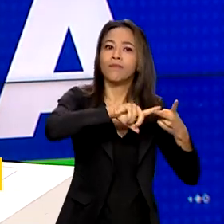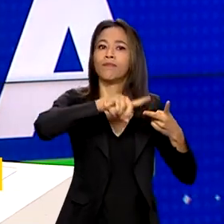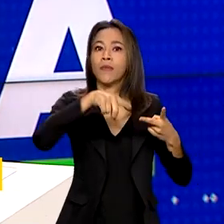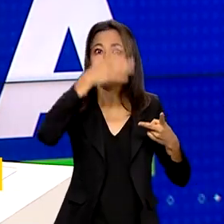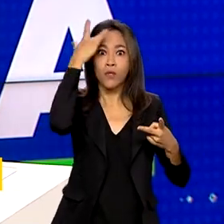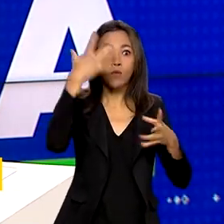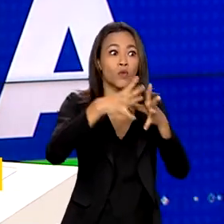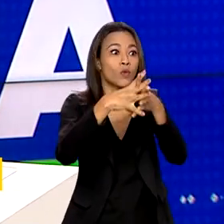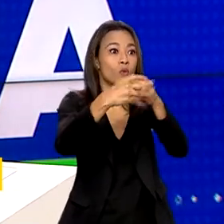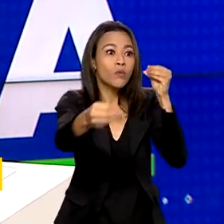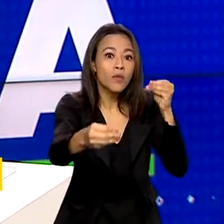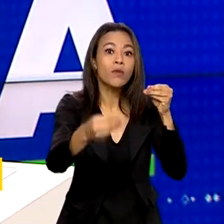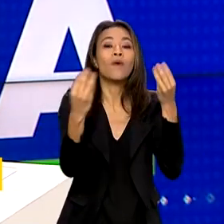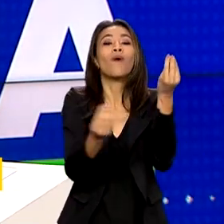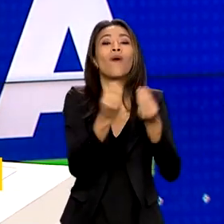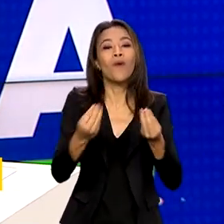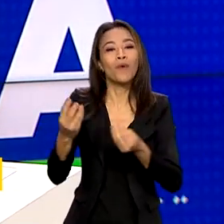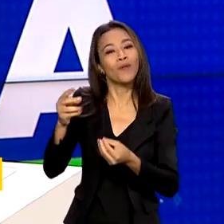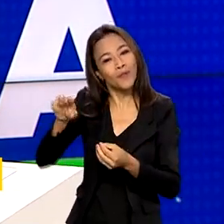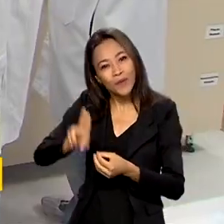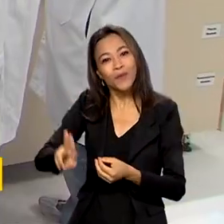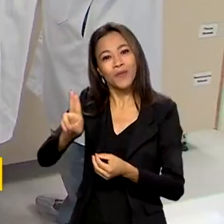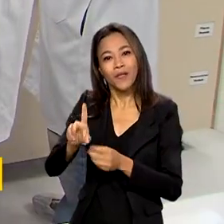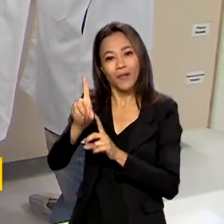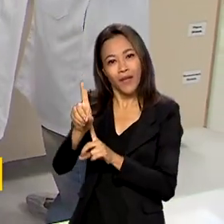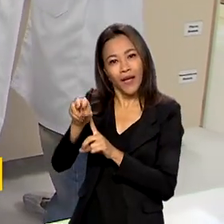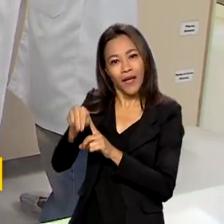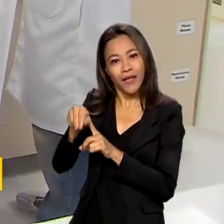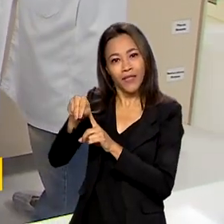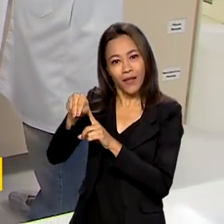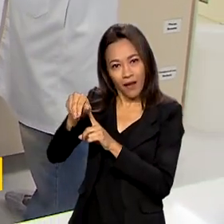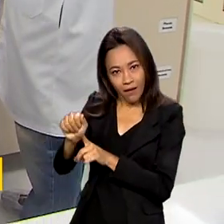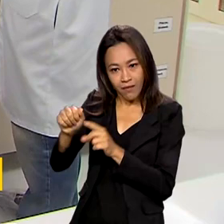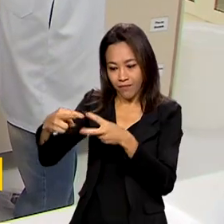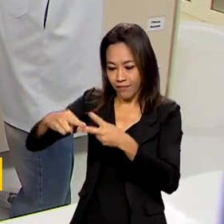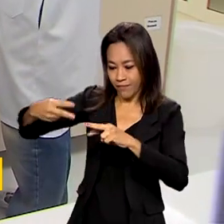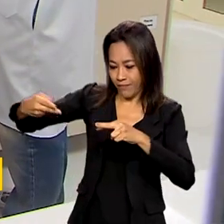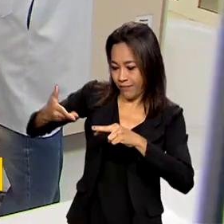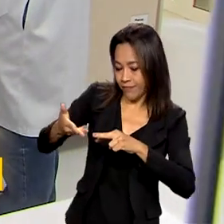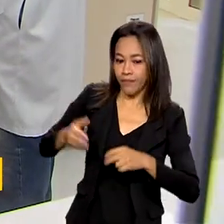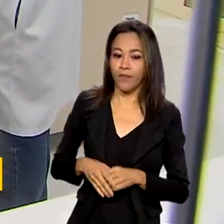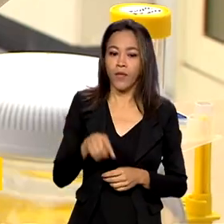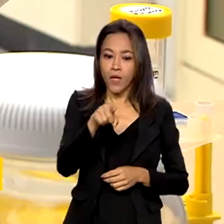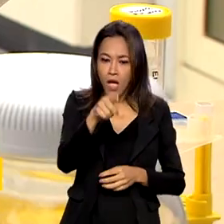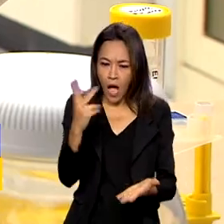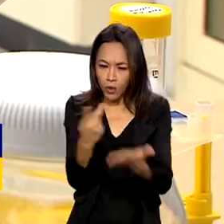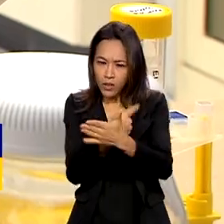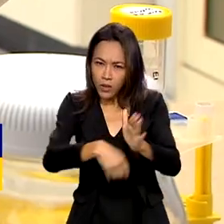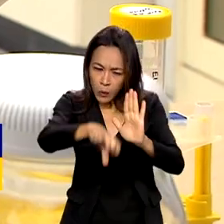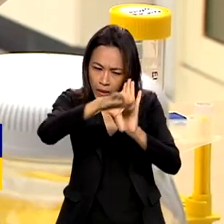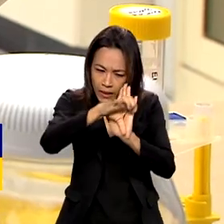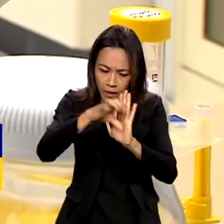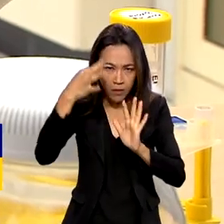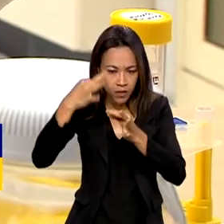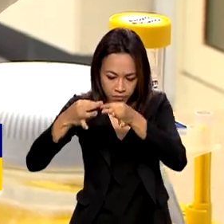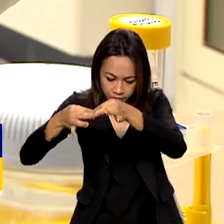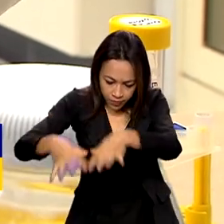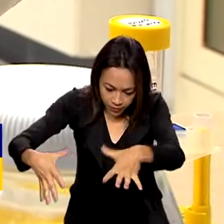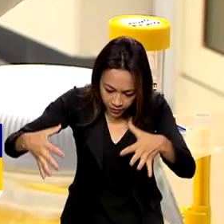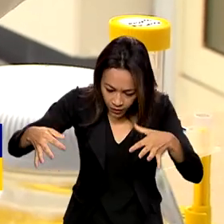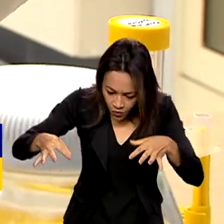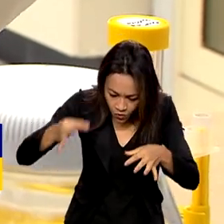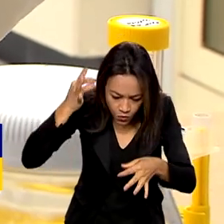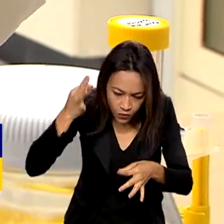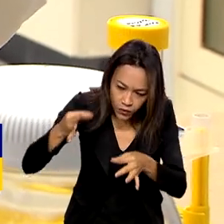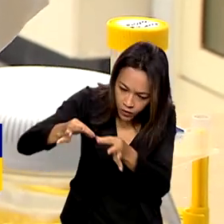desaparecidas por meio do DNA. Em um crime, se uma amostra de DNA for deixada para trás, um